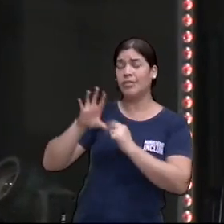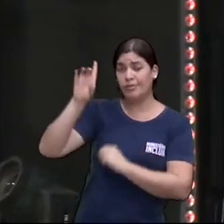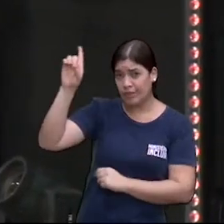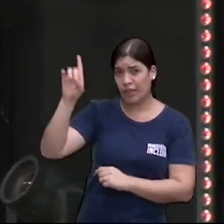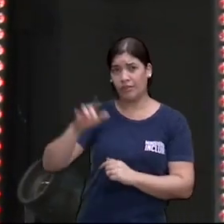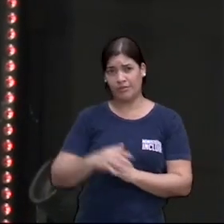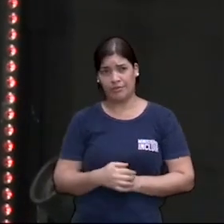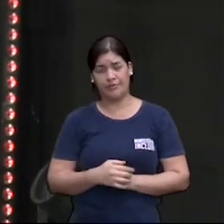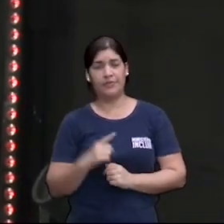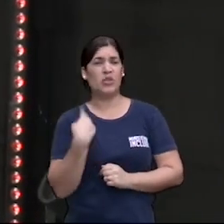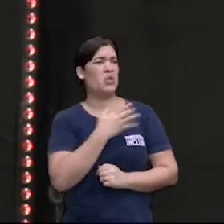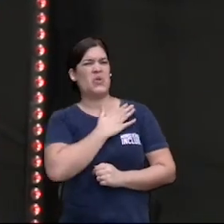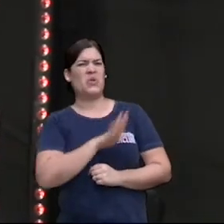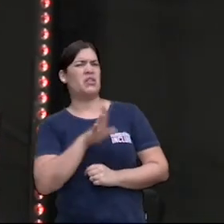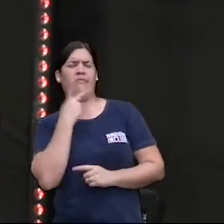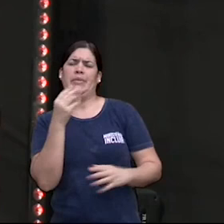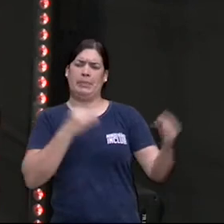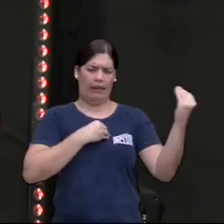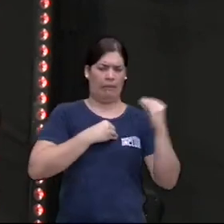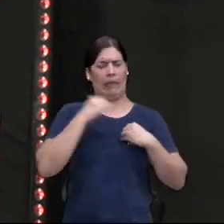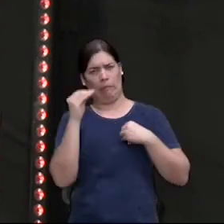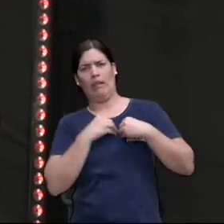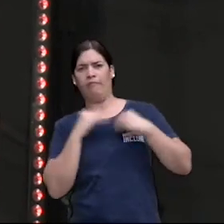Nós não gostamos muito de falar desse negócio de pecado.